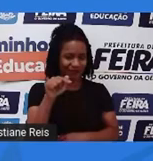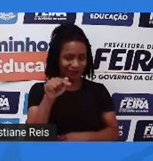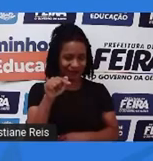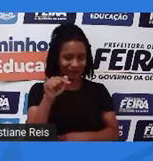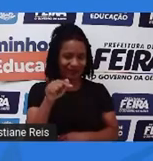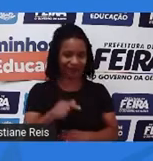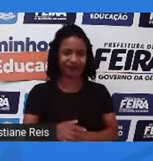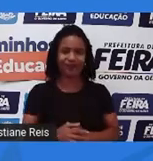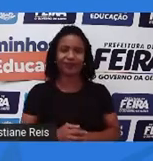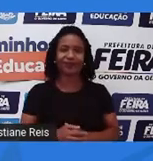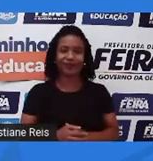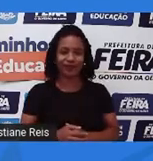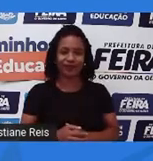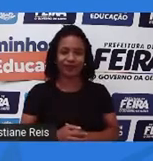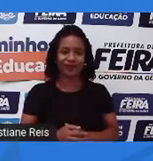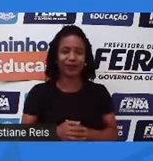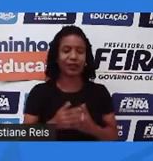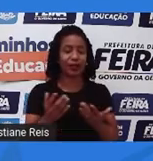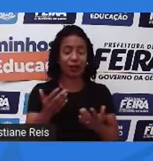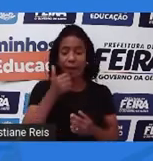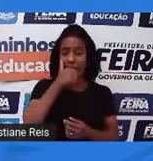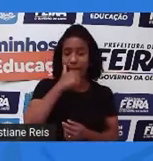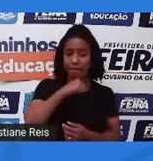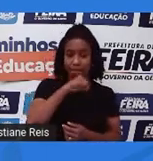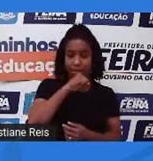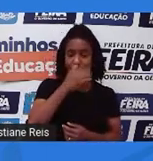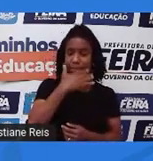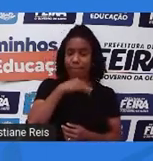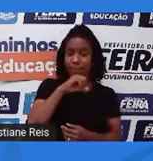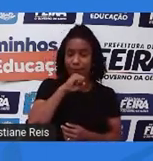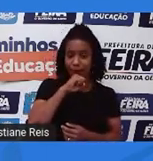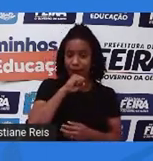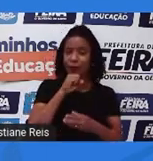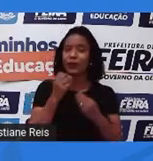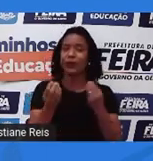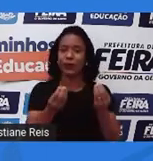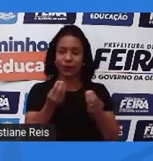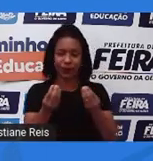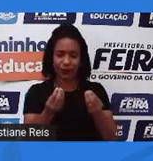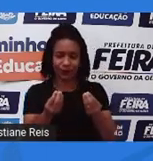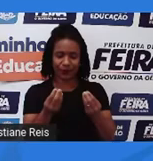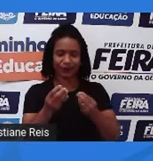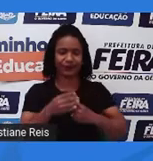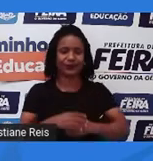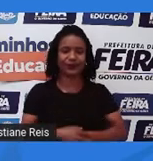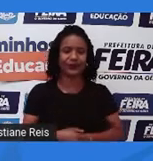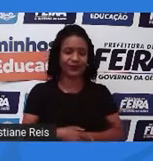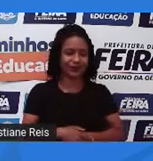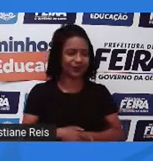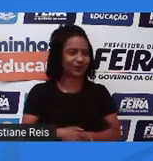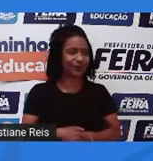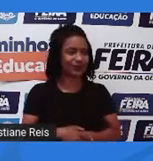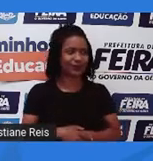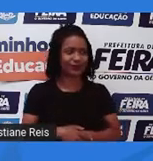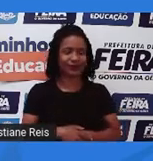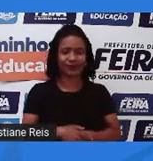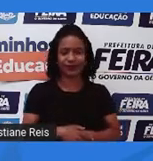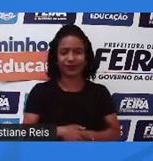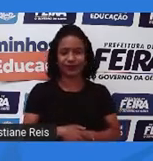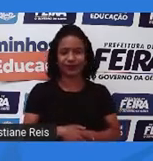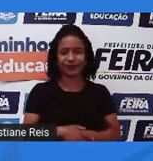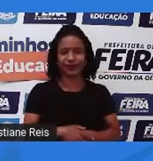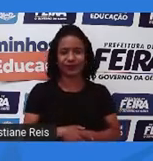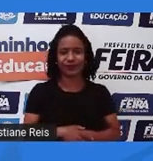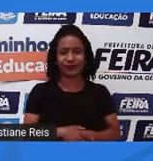Está relacionado aos nossos pais. Your parents gave you permission to buy a video game online